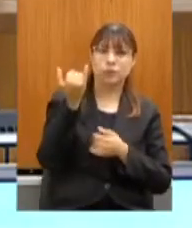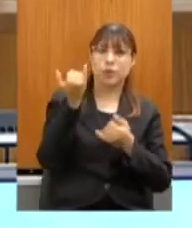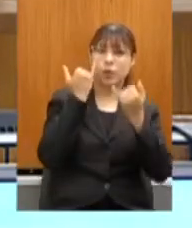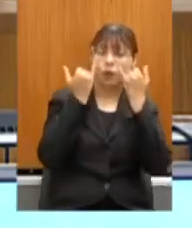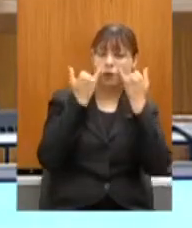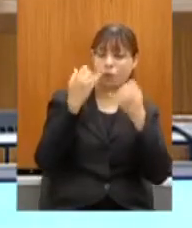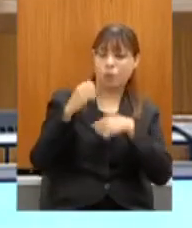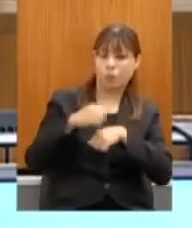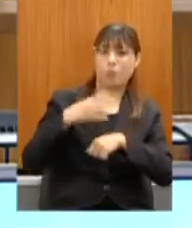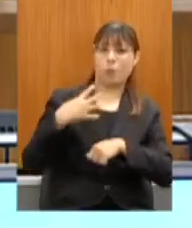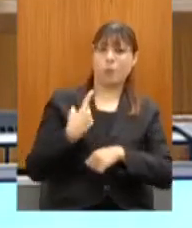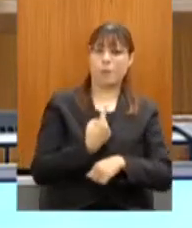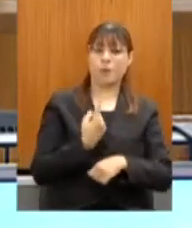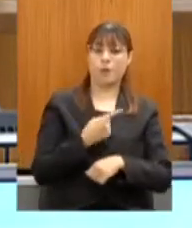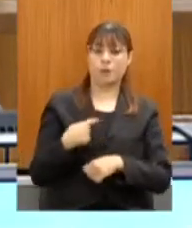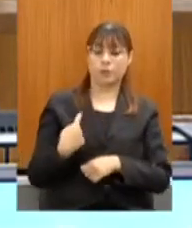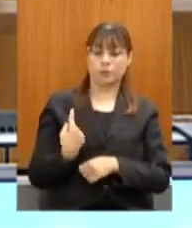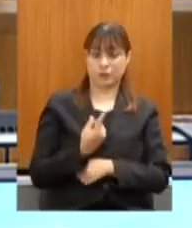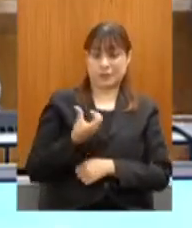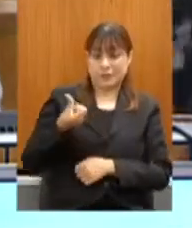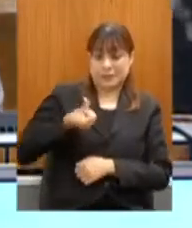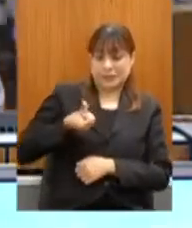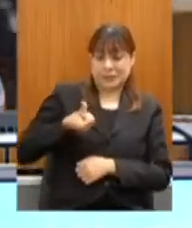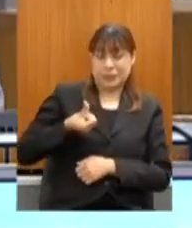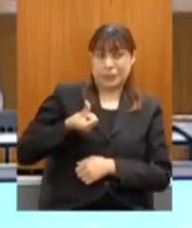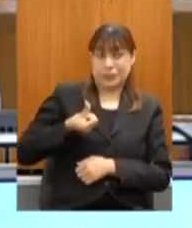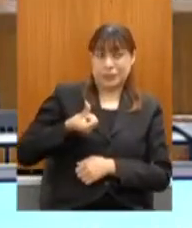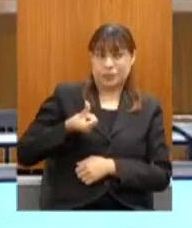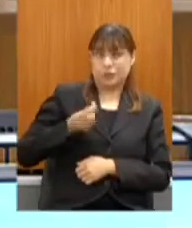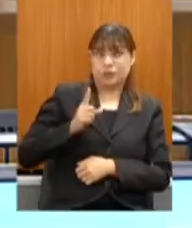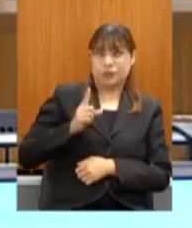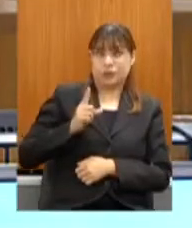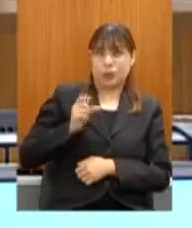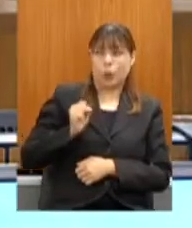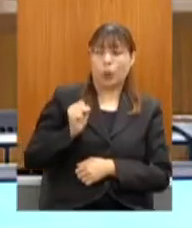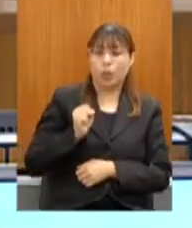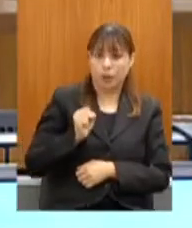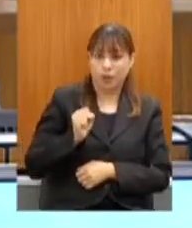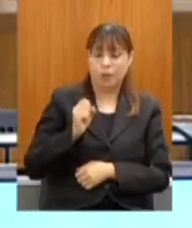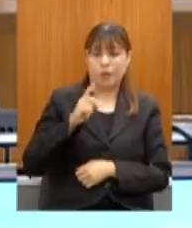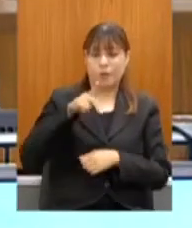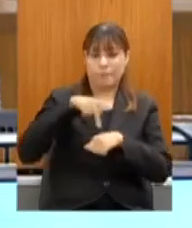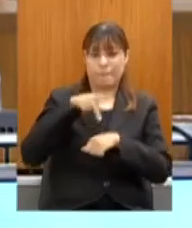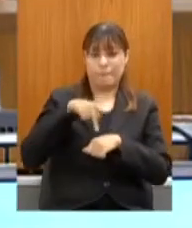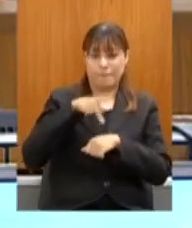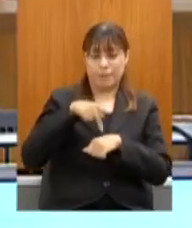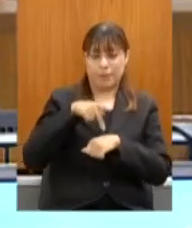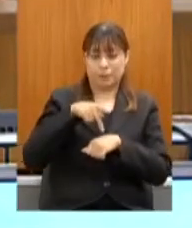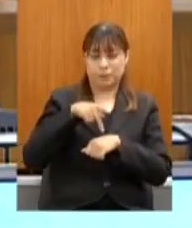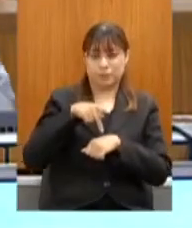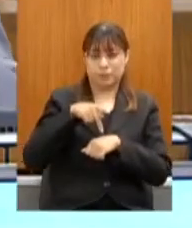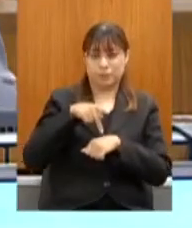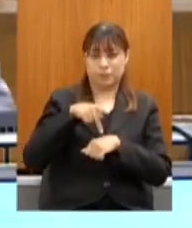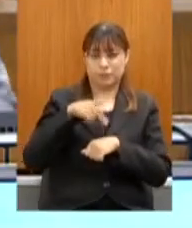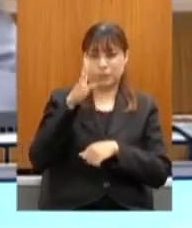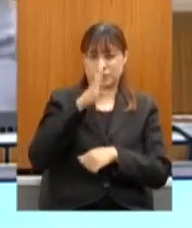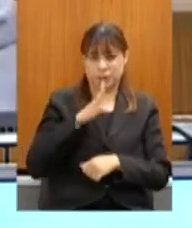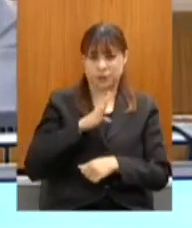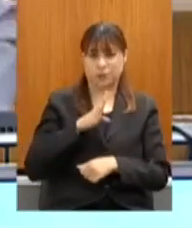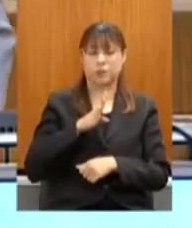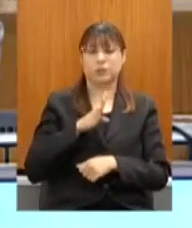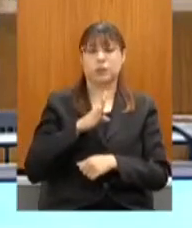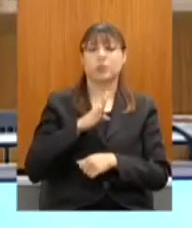nós fomos o sexto país, oitavo país, no Brasil, em movimentação